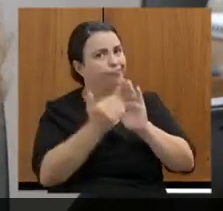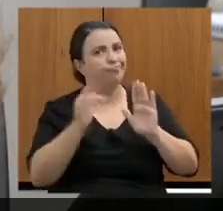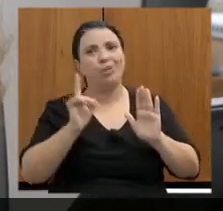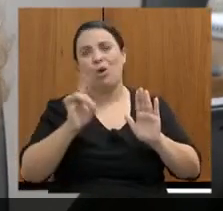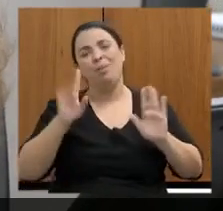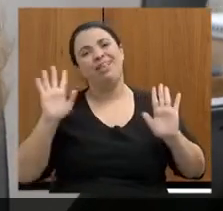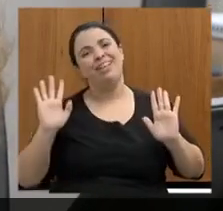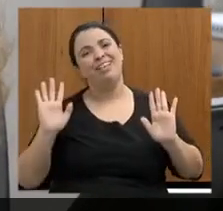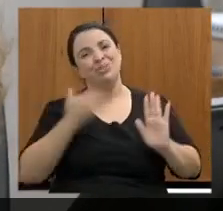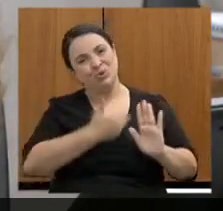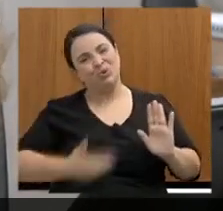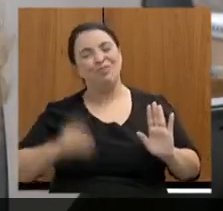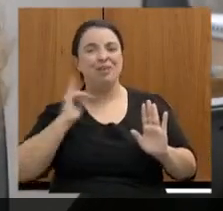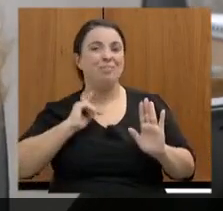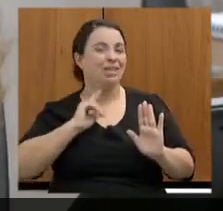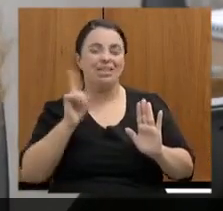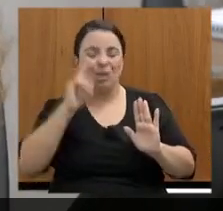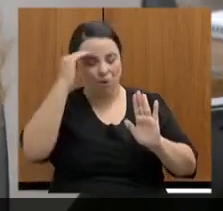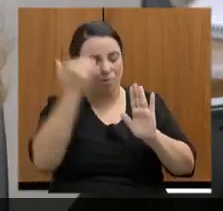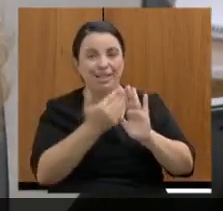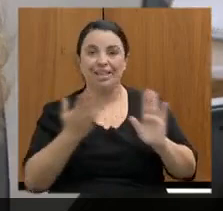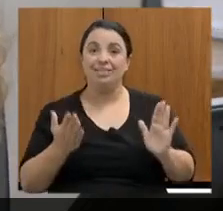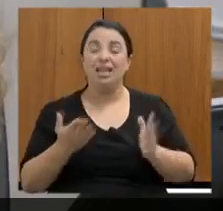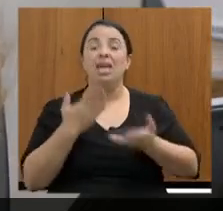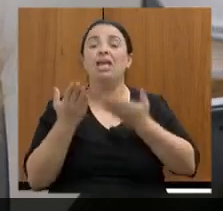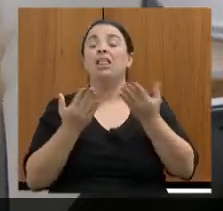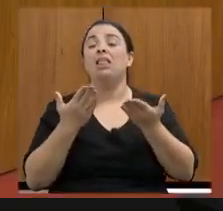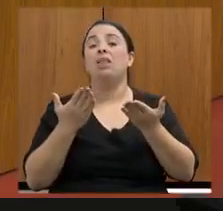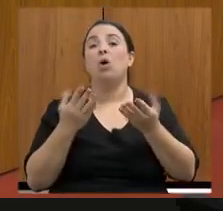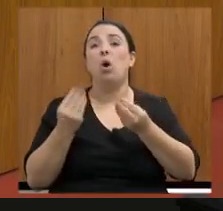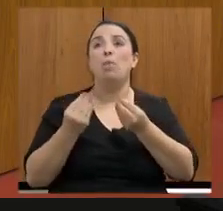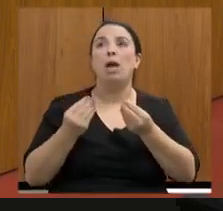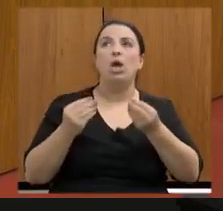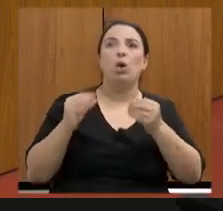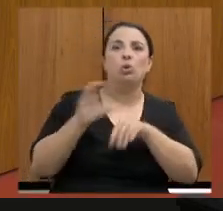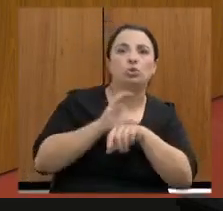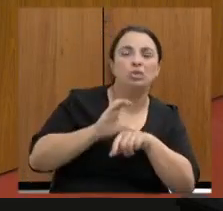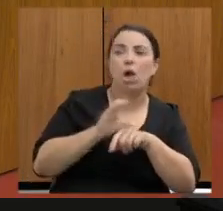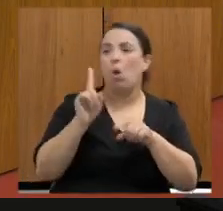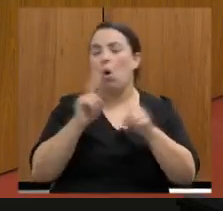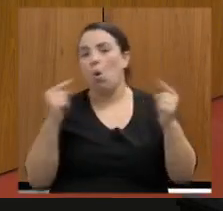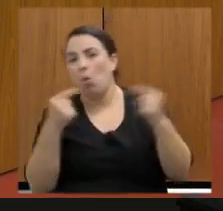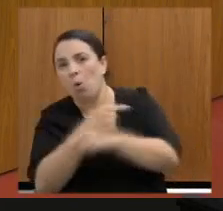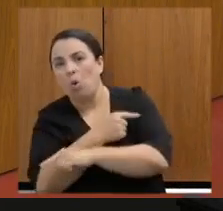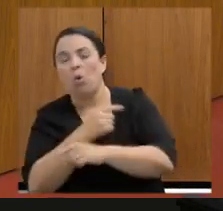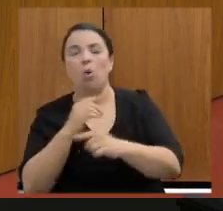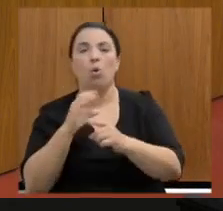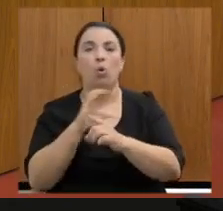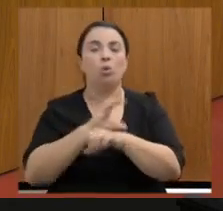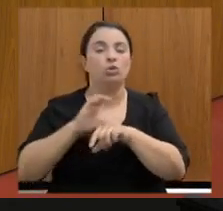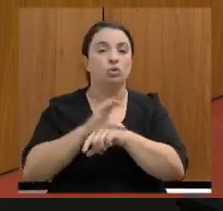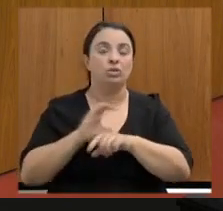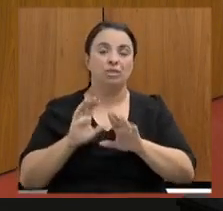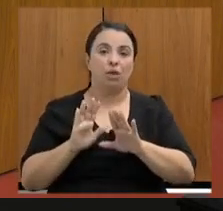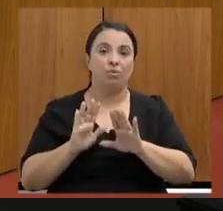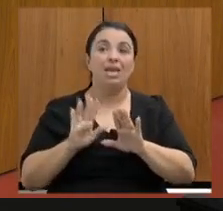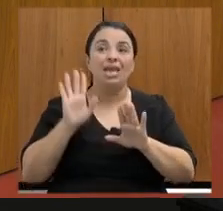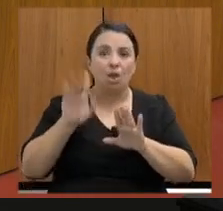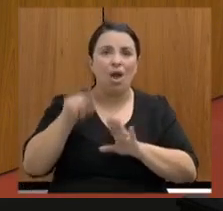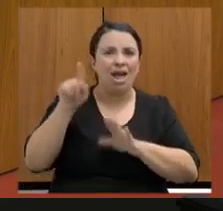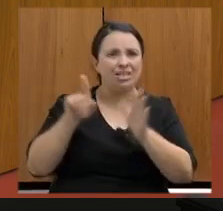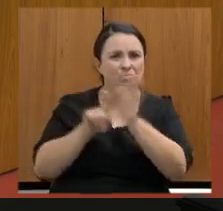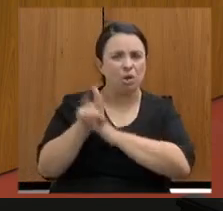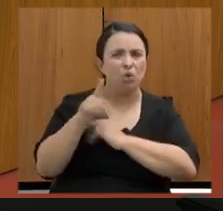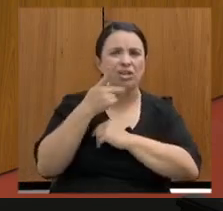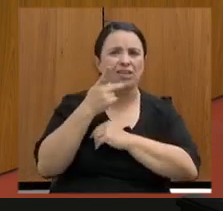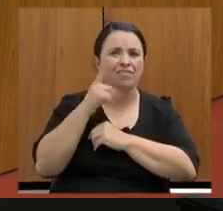questões de inconstitucionalidade ou constitucionalidade da legislação estadual. Mas, tirando essa, que aí o debate é direto com o